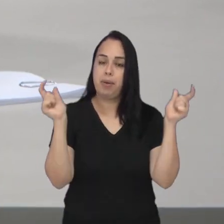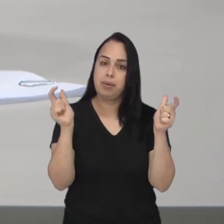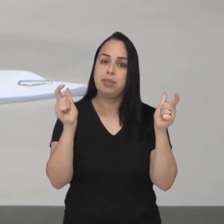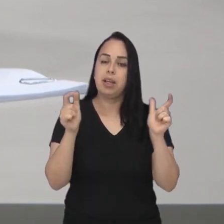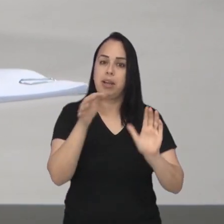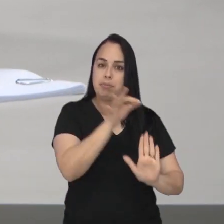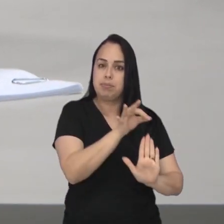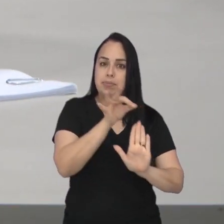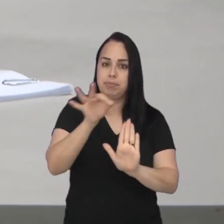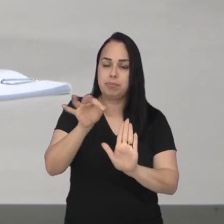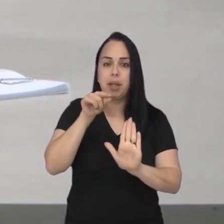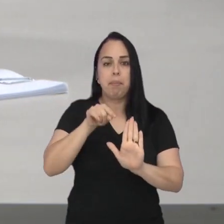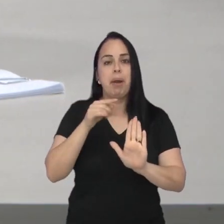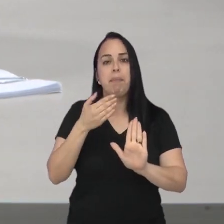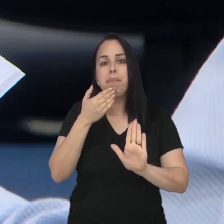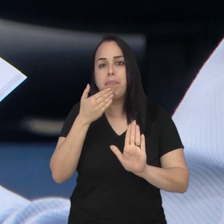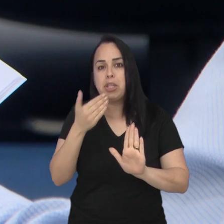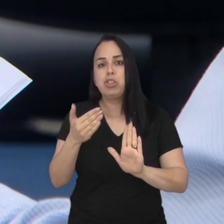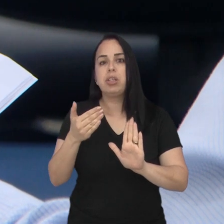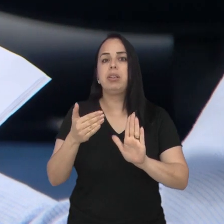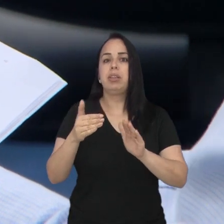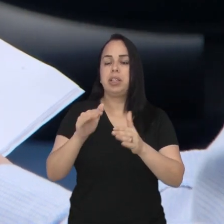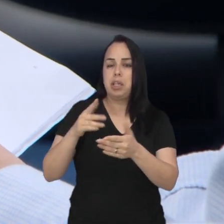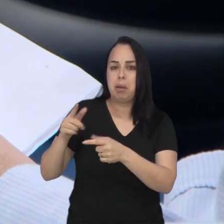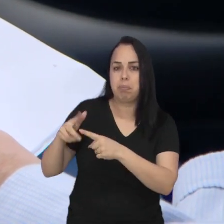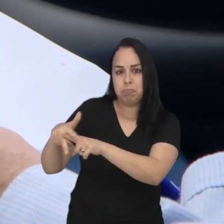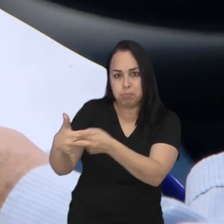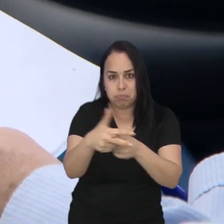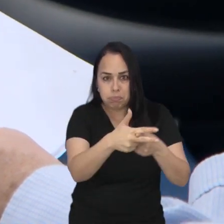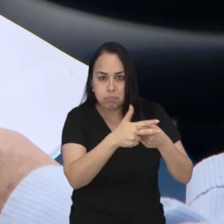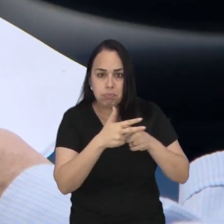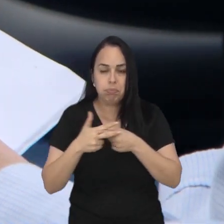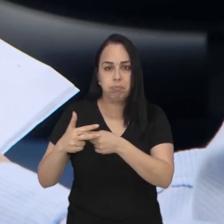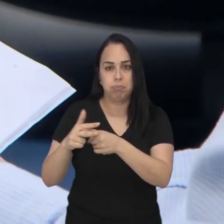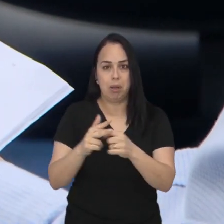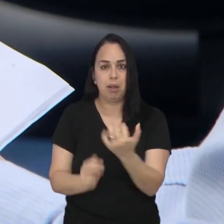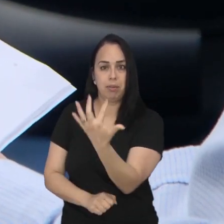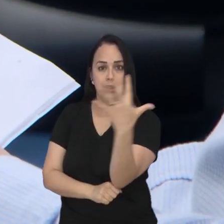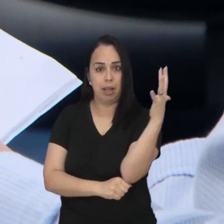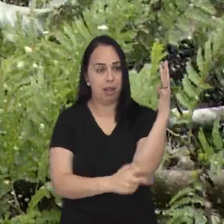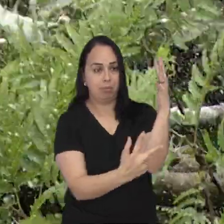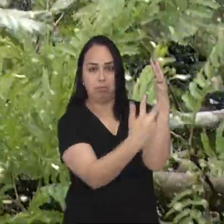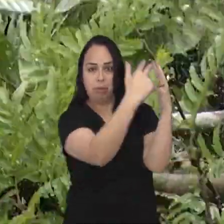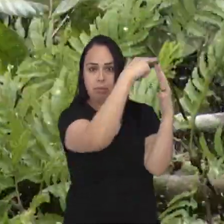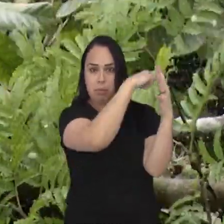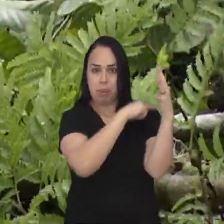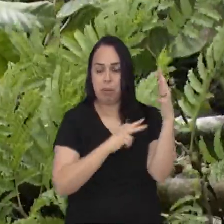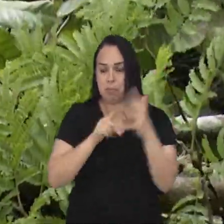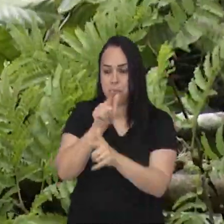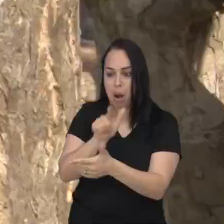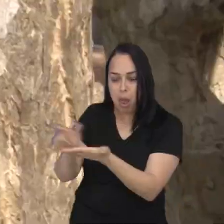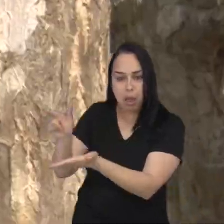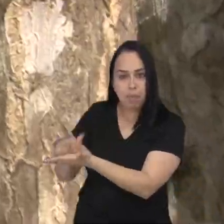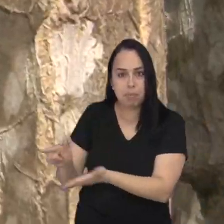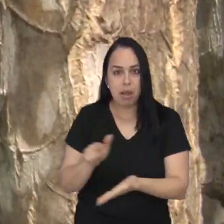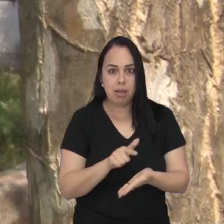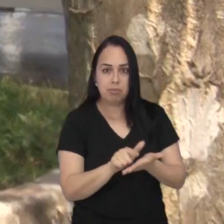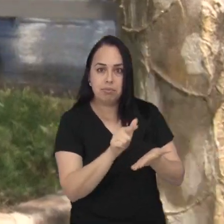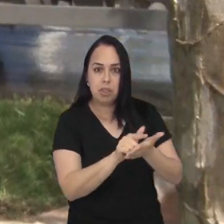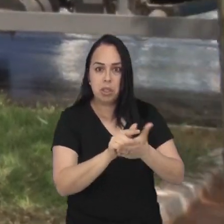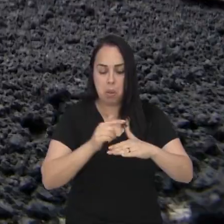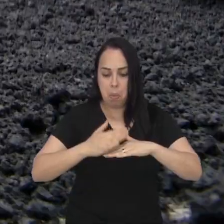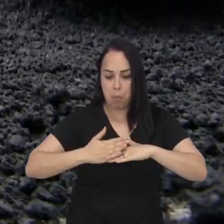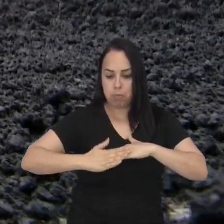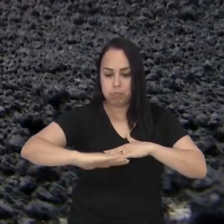A maior parte dos requerimentos e indicações são para a realização de serviços de manutenção pública, como podas de árvores, limpeza